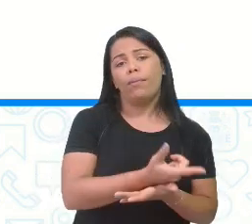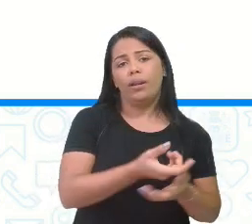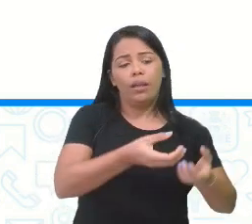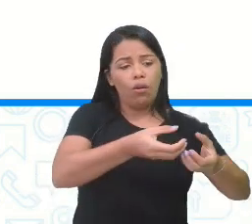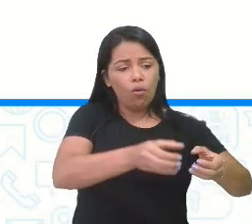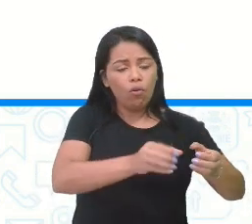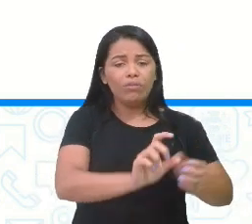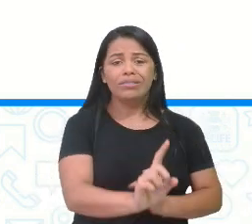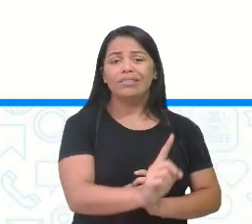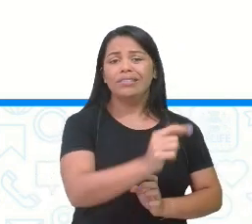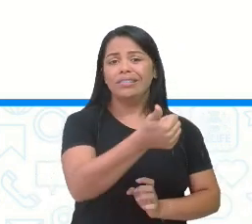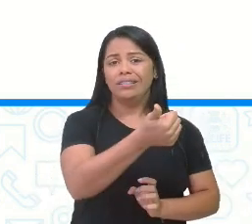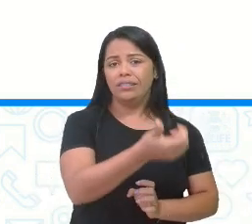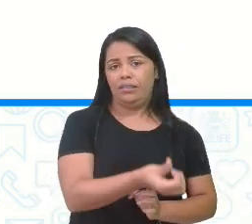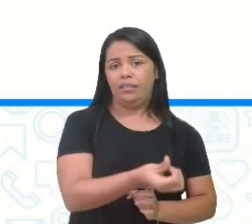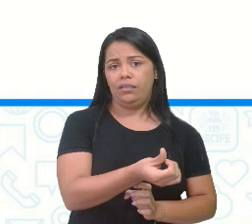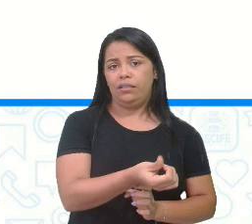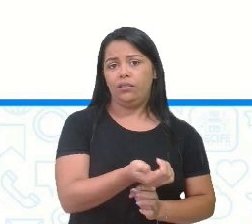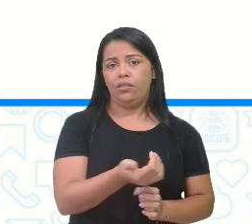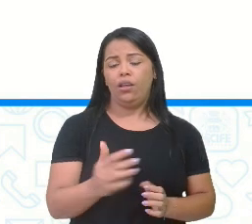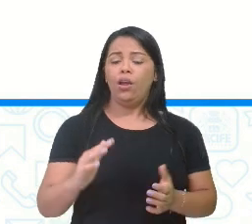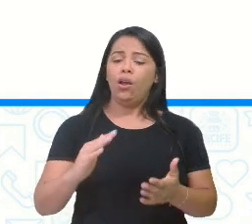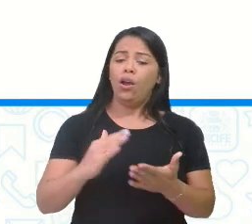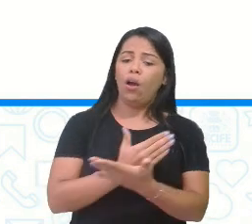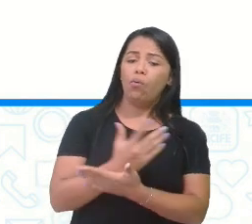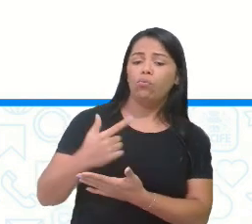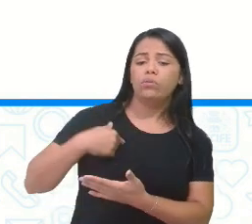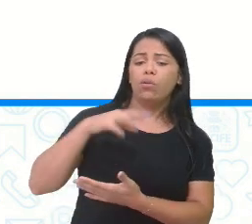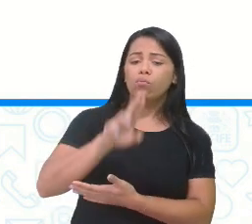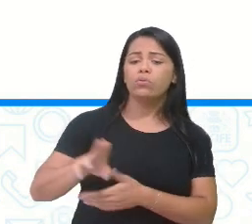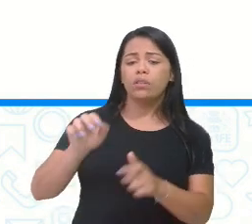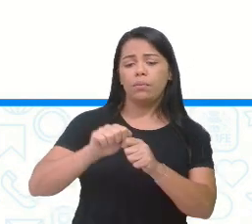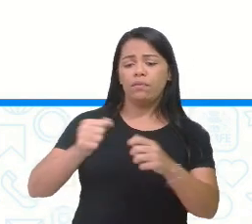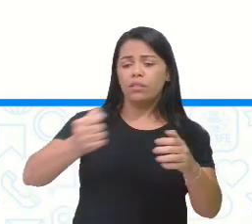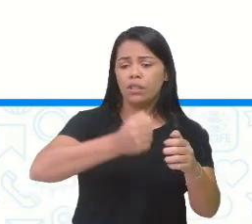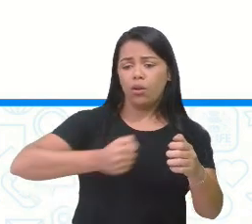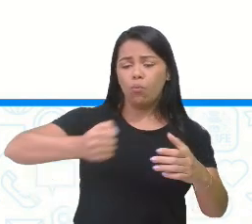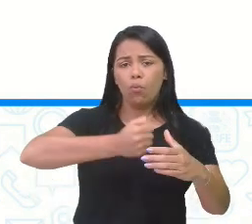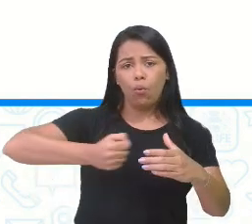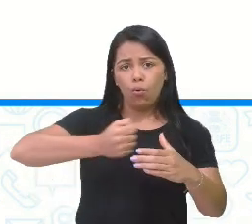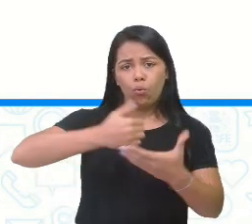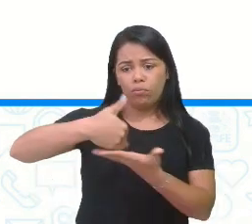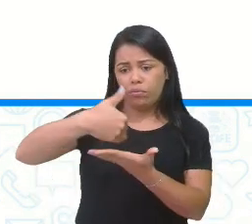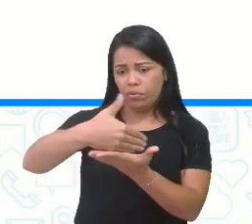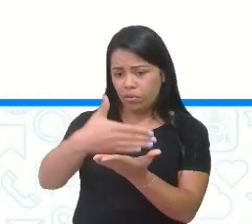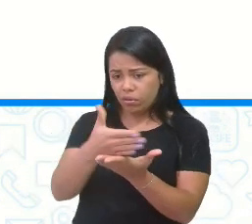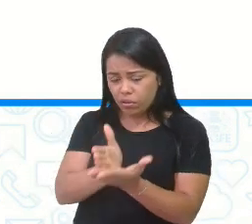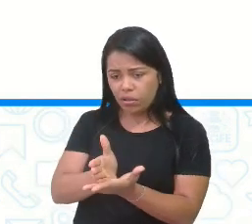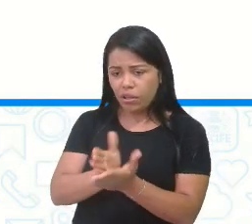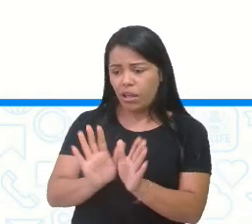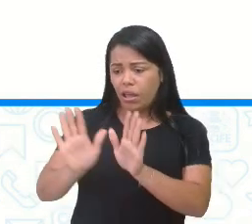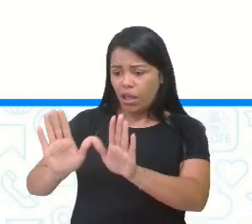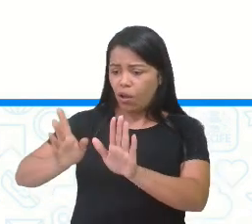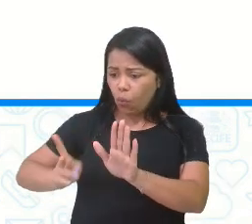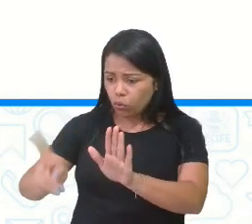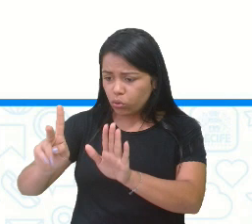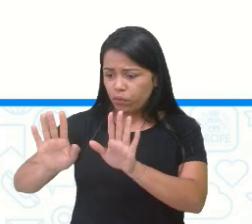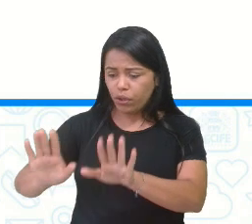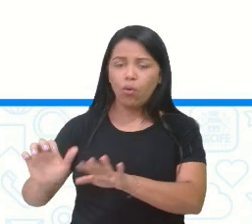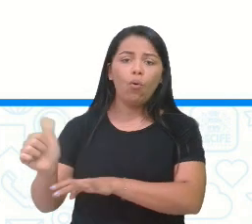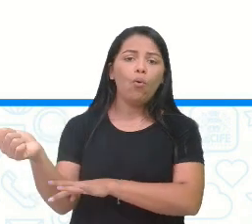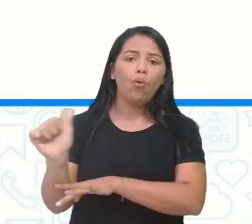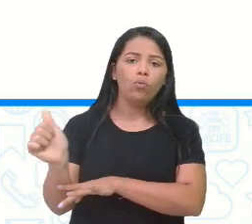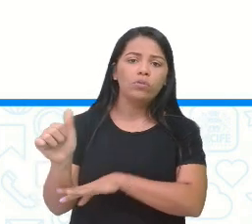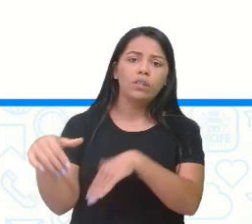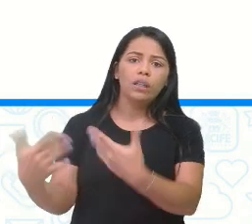ovos. Usei alguns para fazer um bolo e sobraram 11. Quantos ovos usei